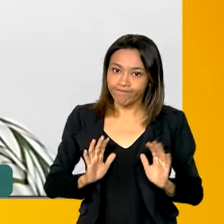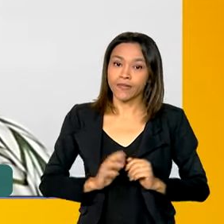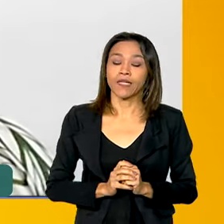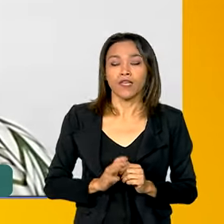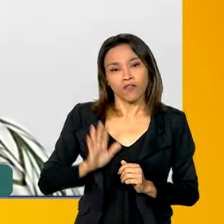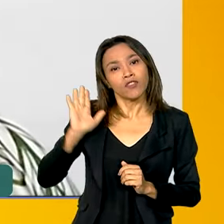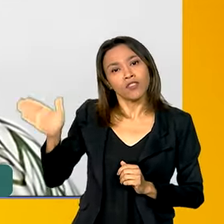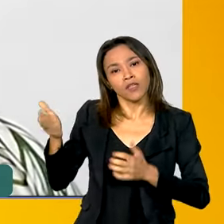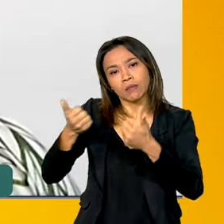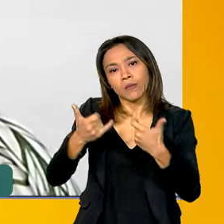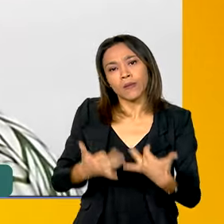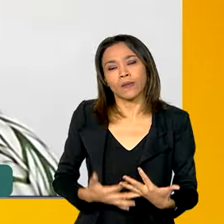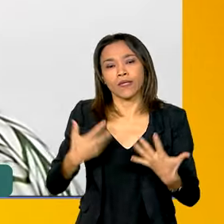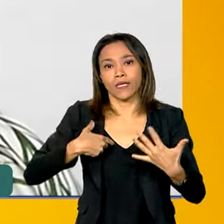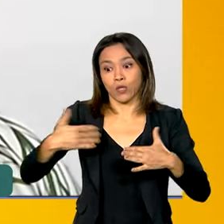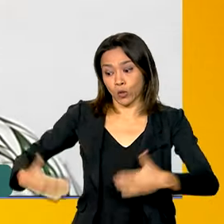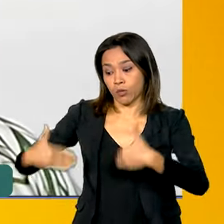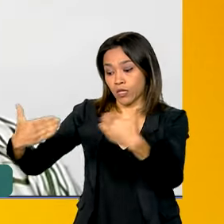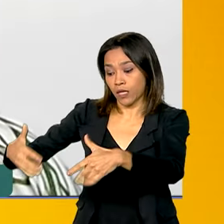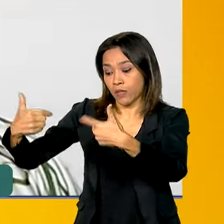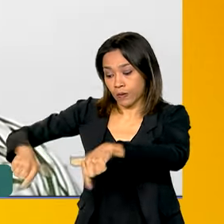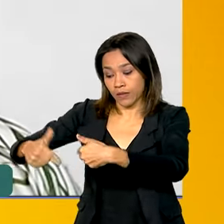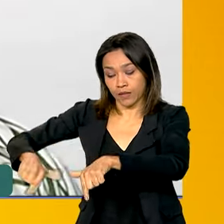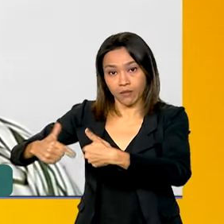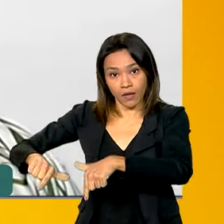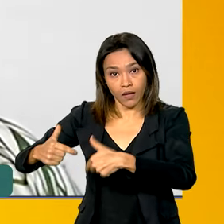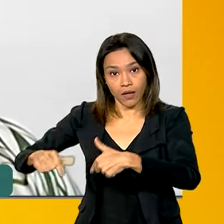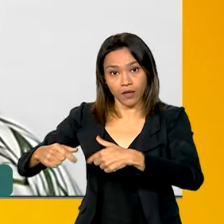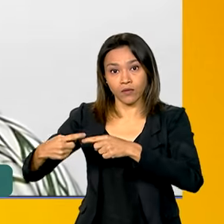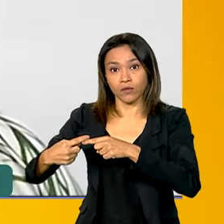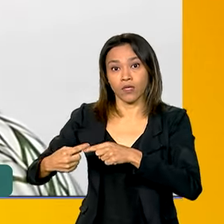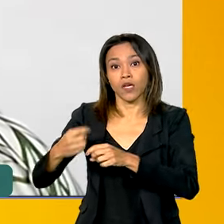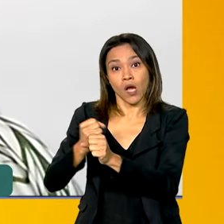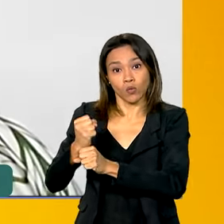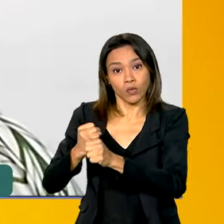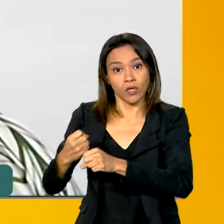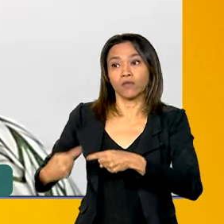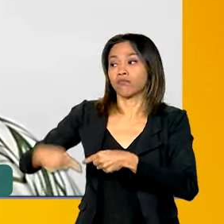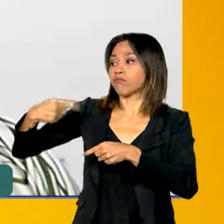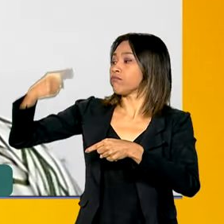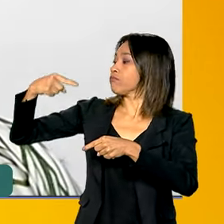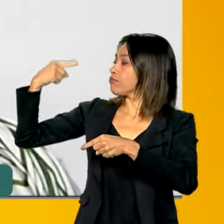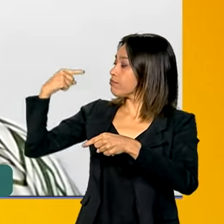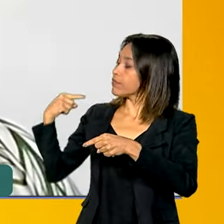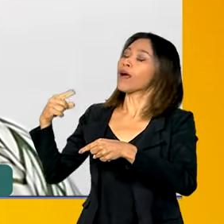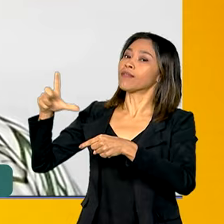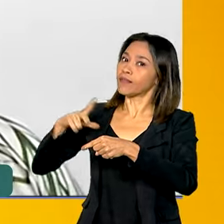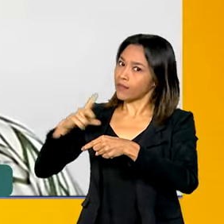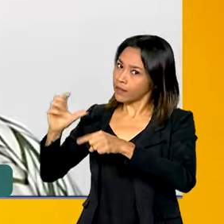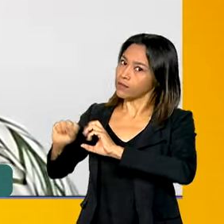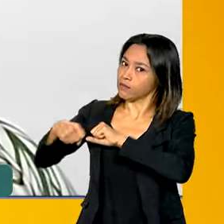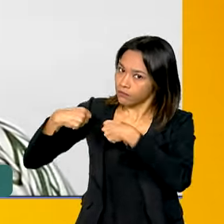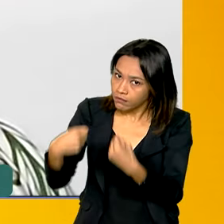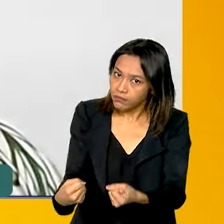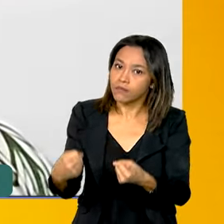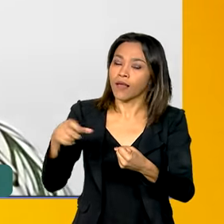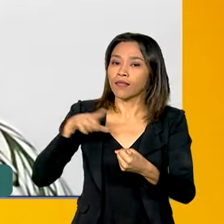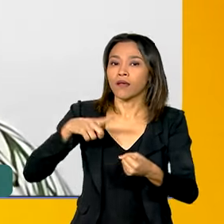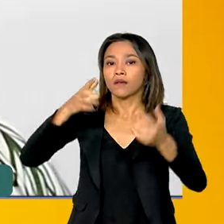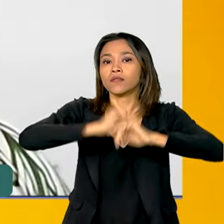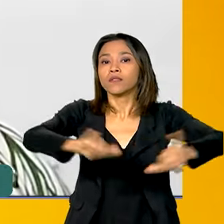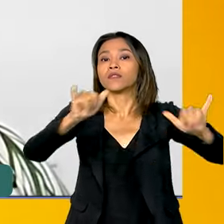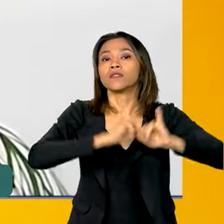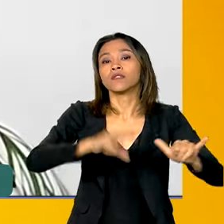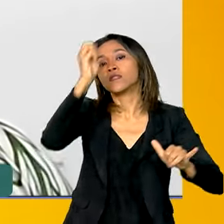você disse, o Ministério do Trabalho tem nos últimos anos se dedicado a isso, nós temos uma campanha